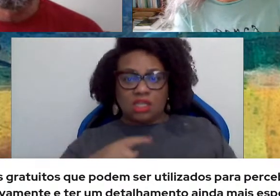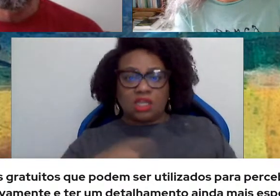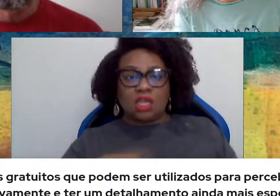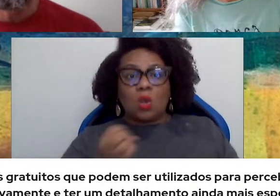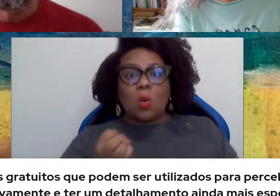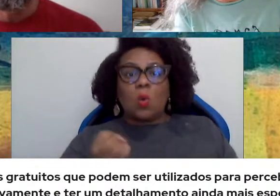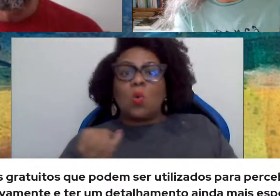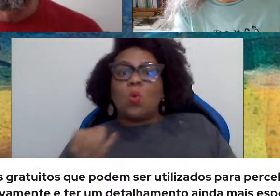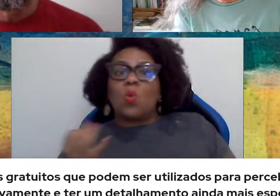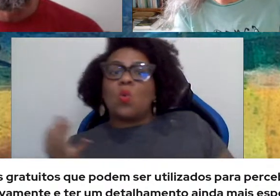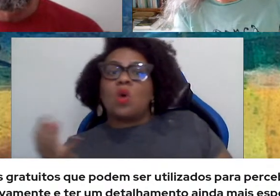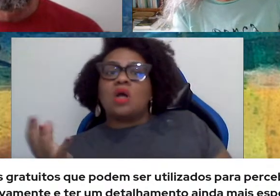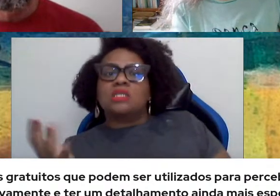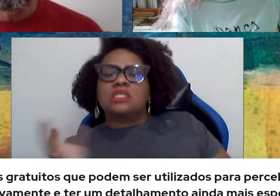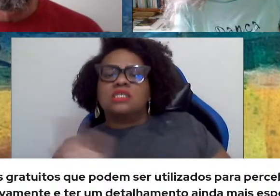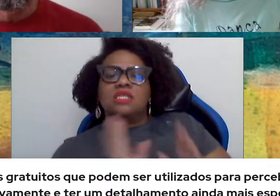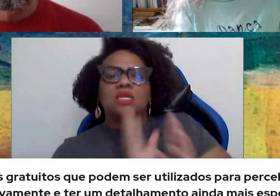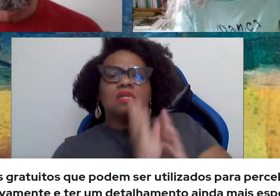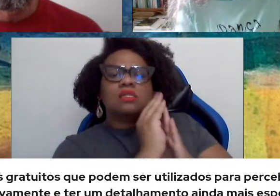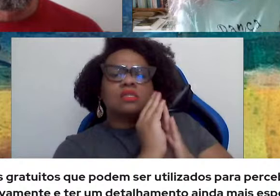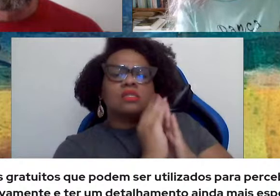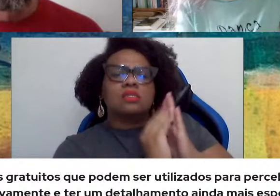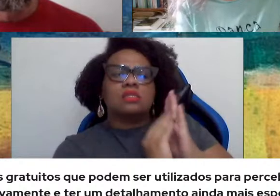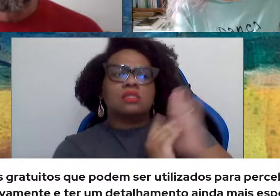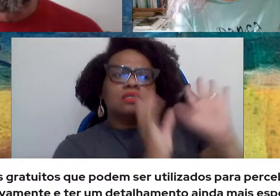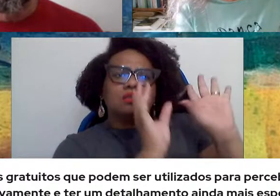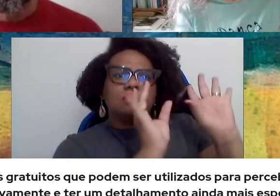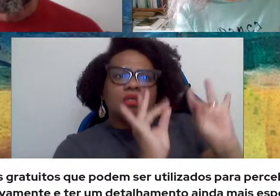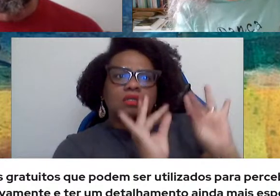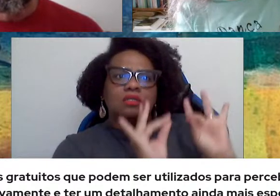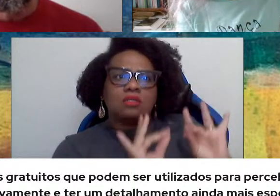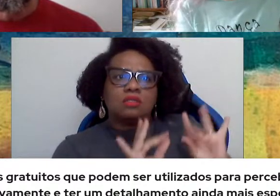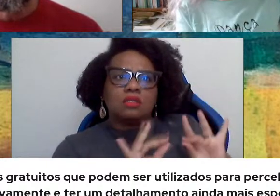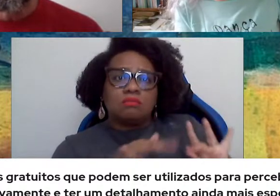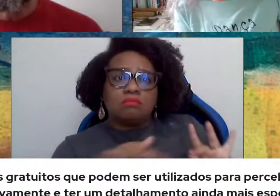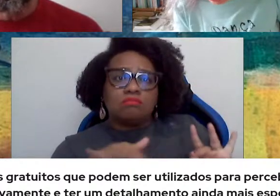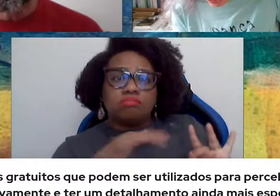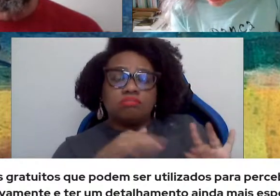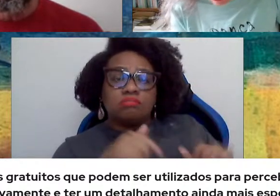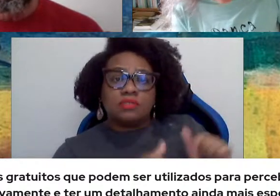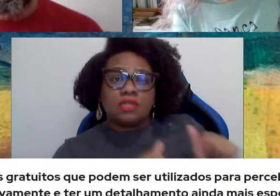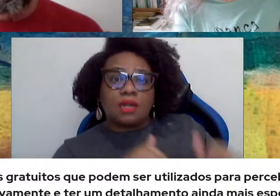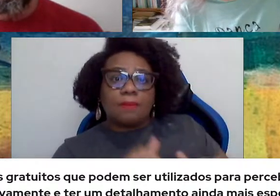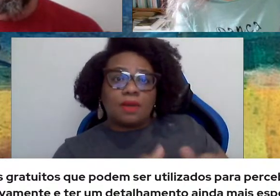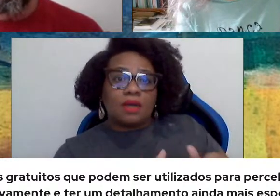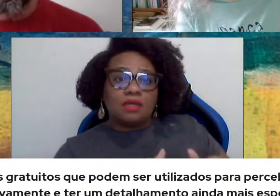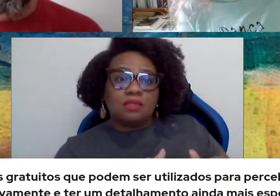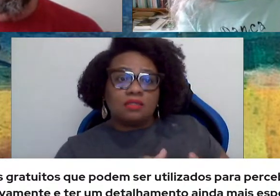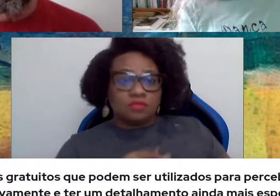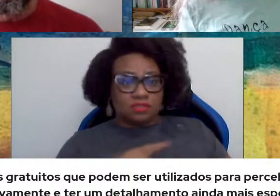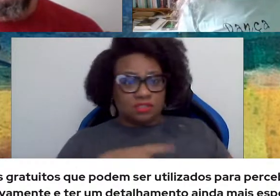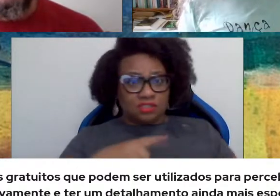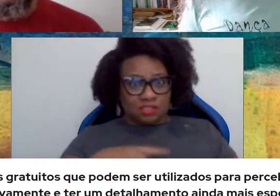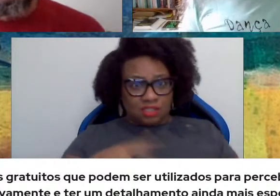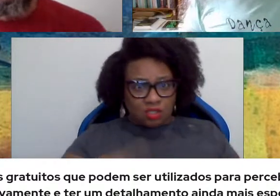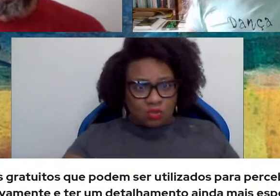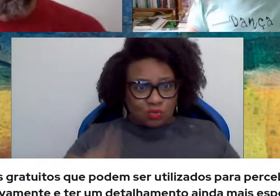ter um detalhamento ainda mais específico para ter o trabalho. Você tem, tu tens utilizado algum?